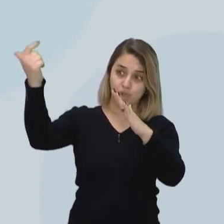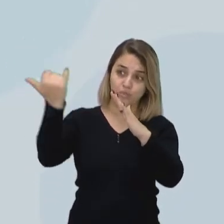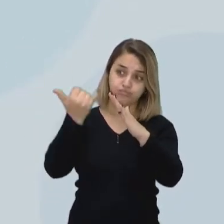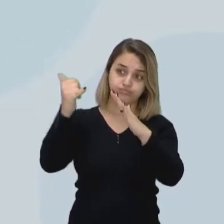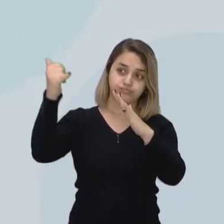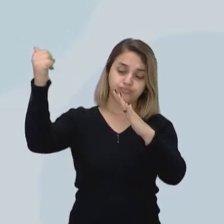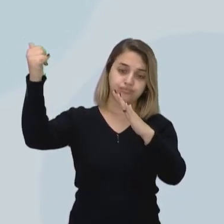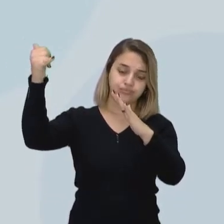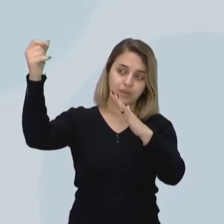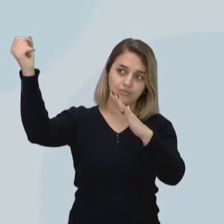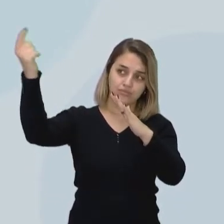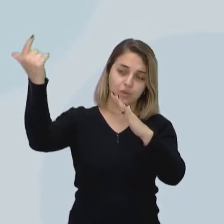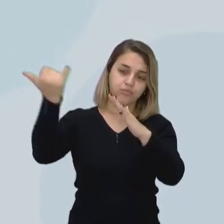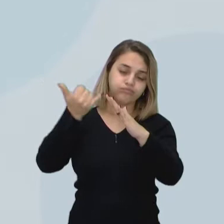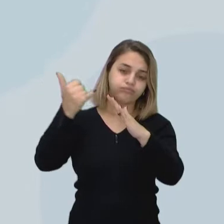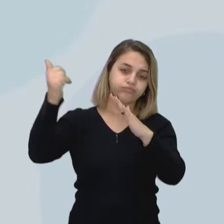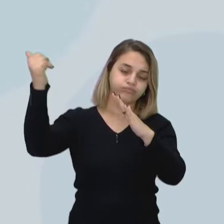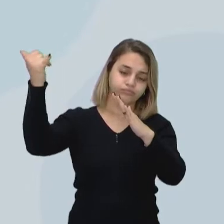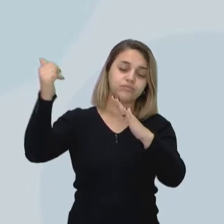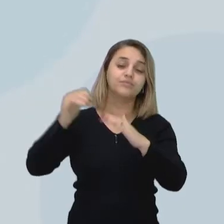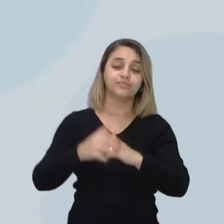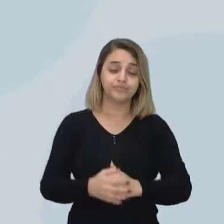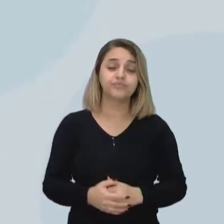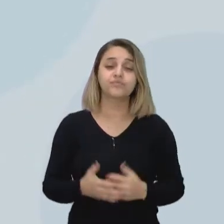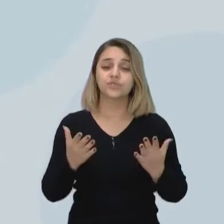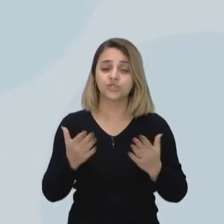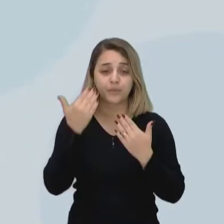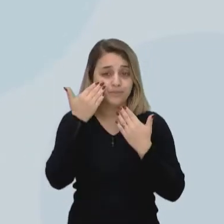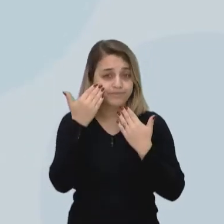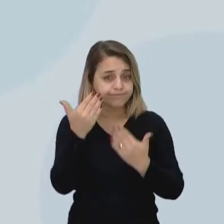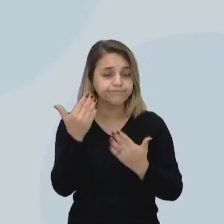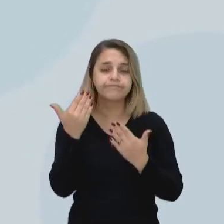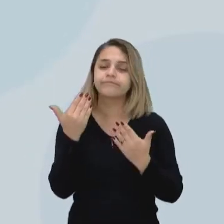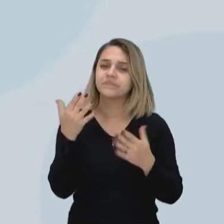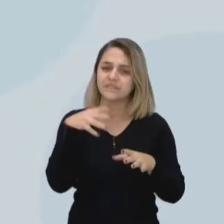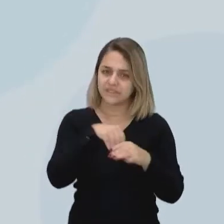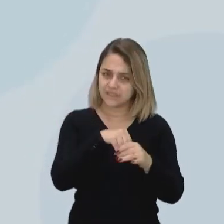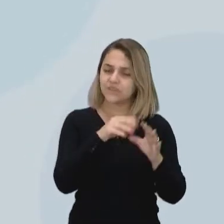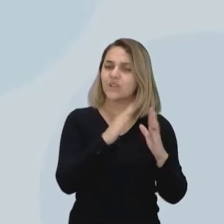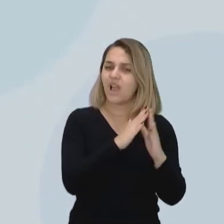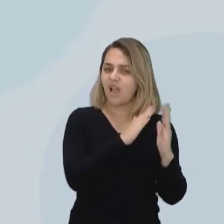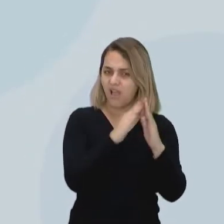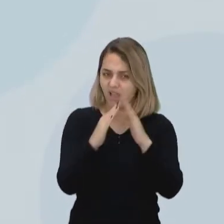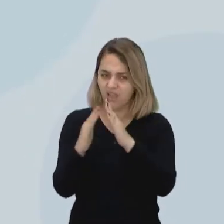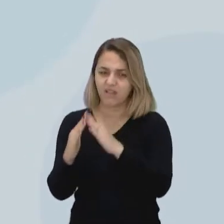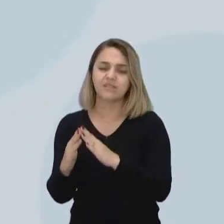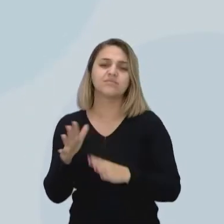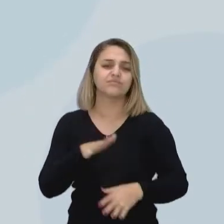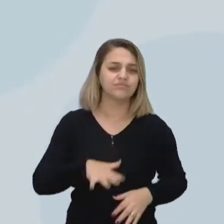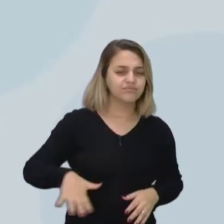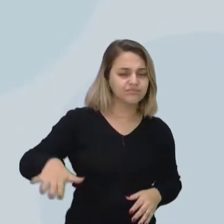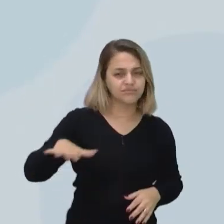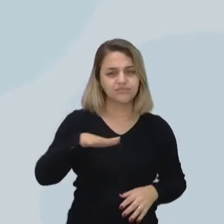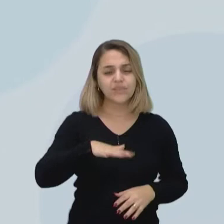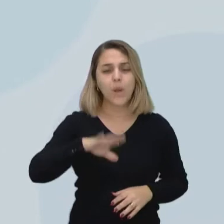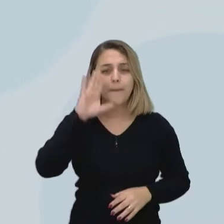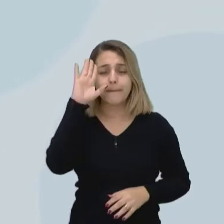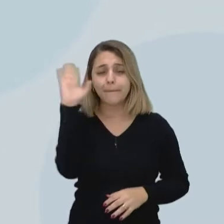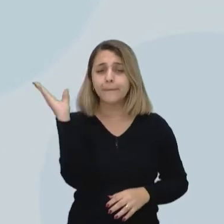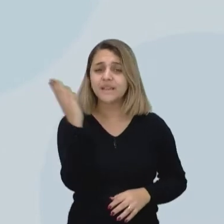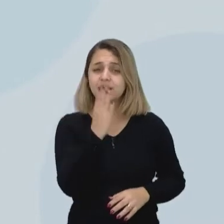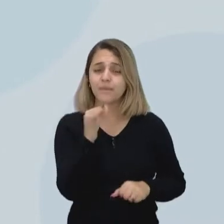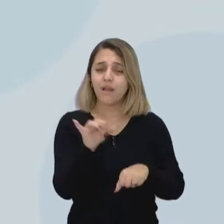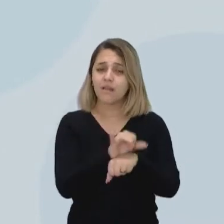Então, isso já é muito evidente hoje nas residências, tá? Então, dentro do setor residencial, o principal recurso